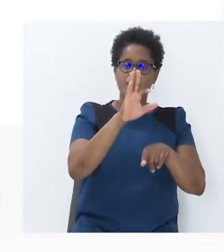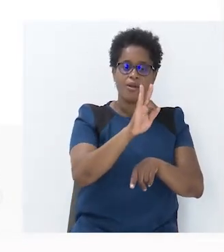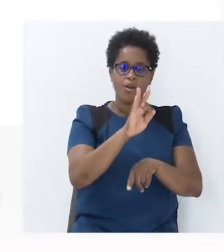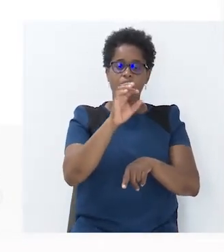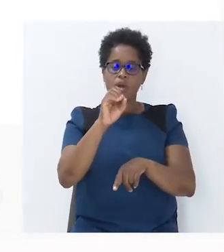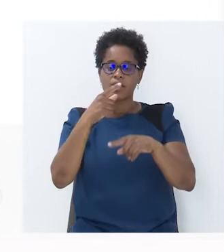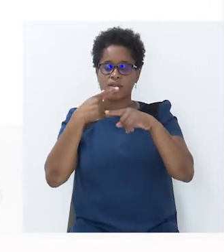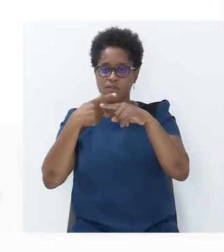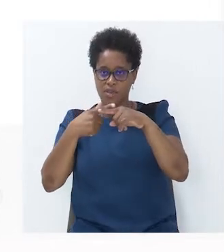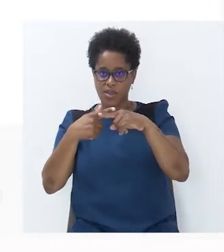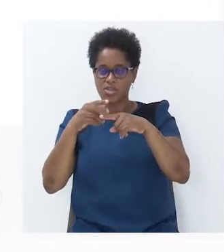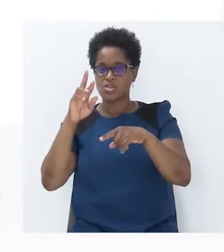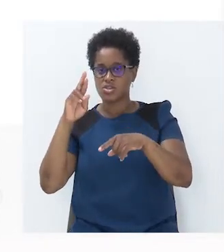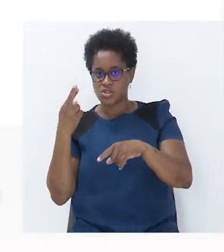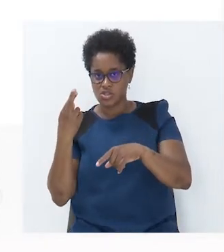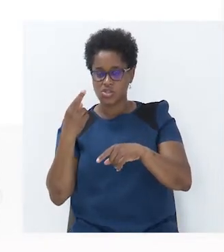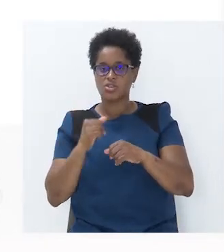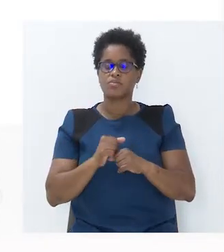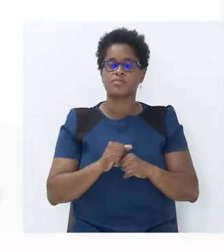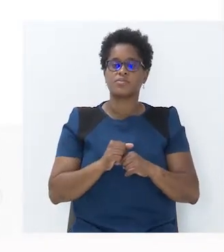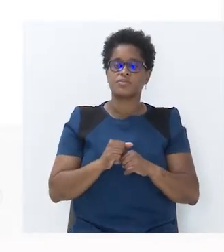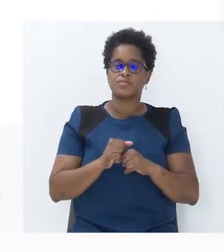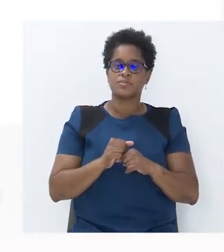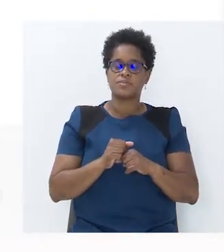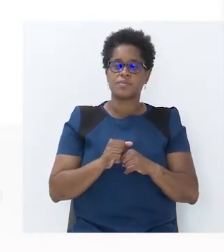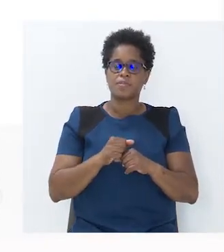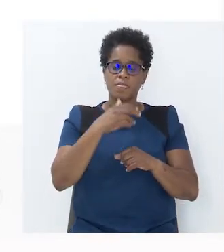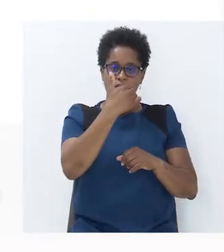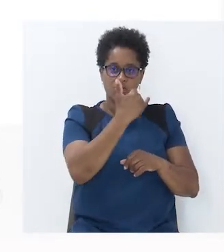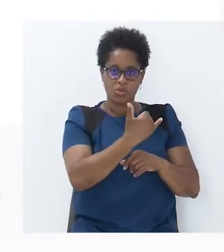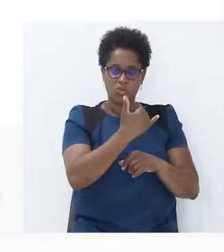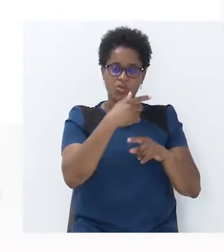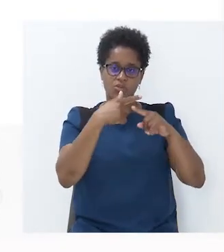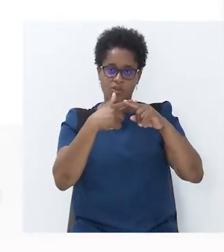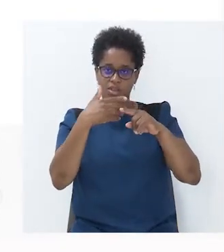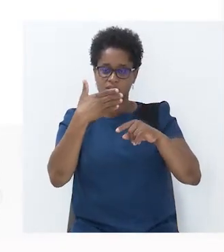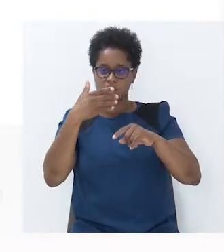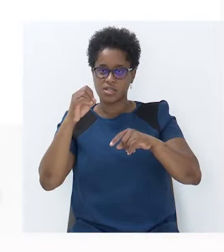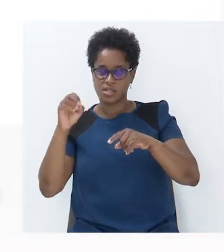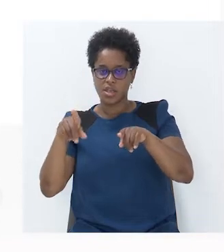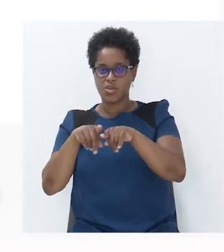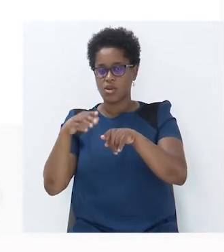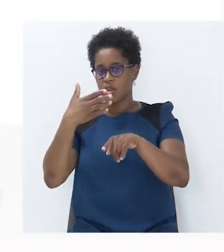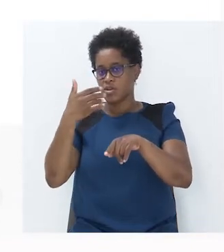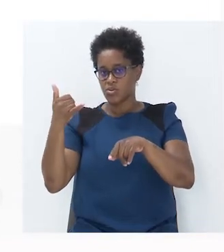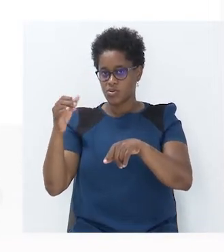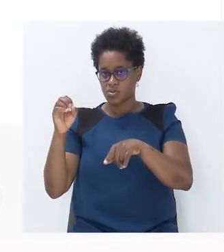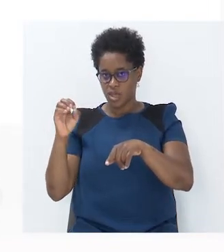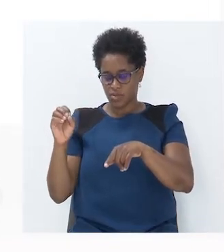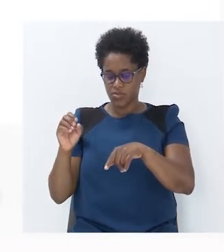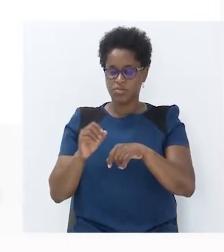40 vezes X. 2 vezes 100 é igual a 200, igual a